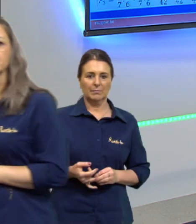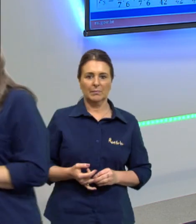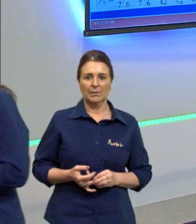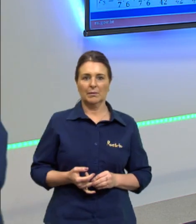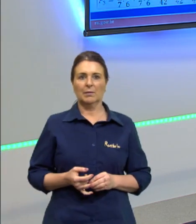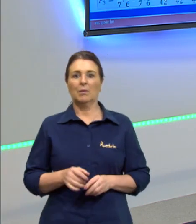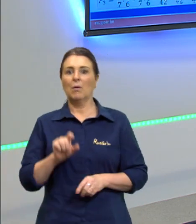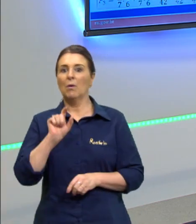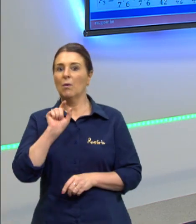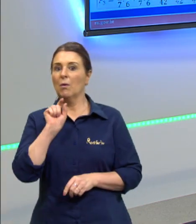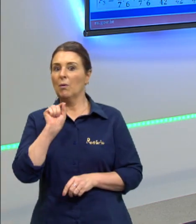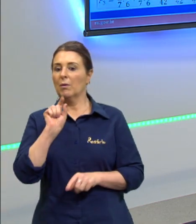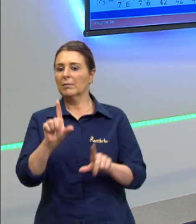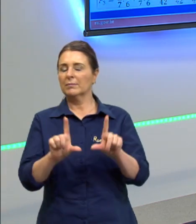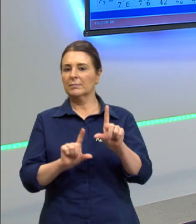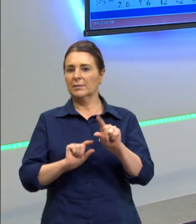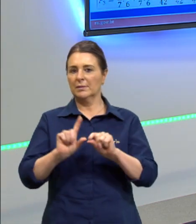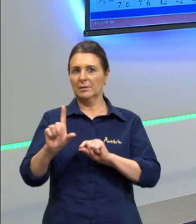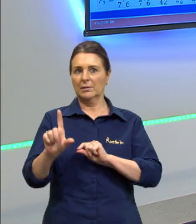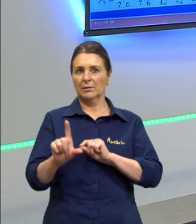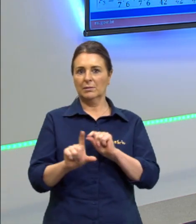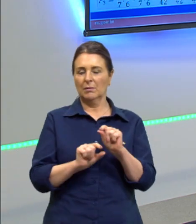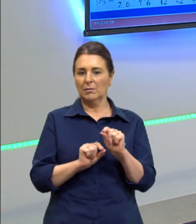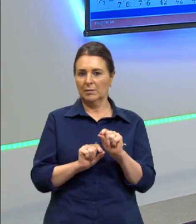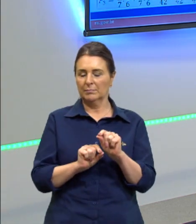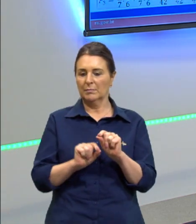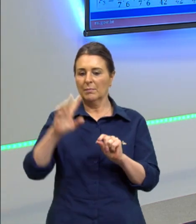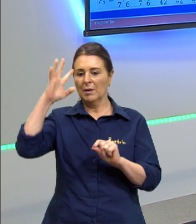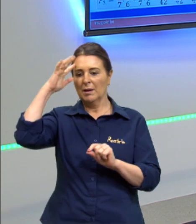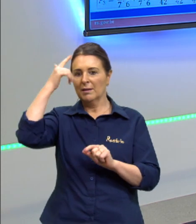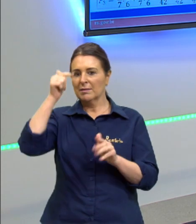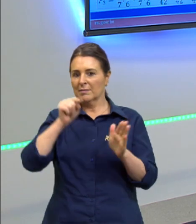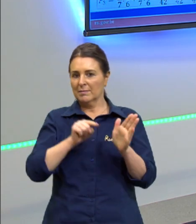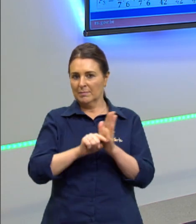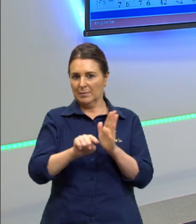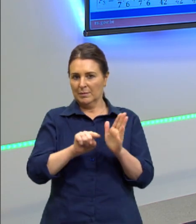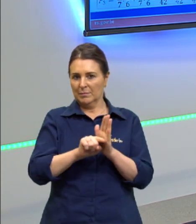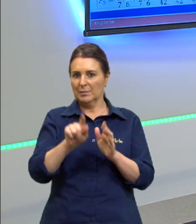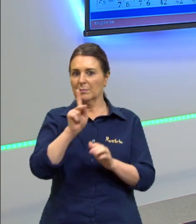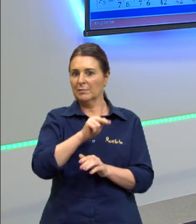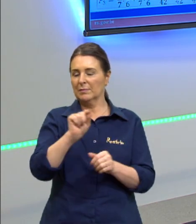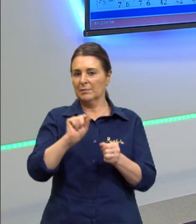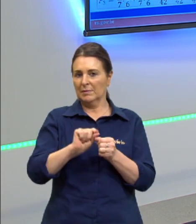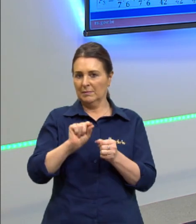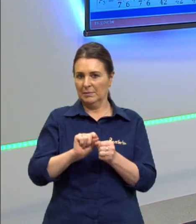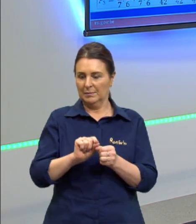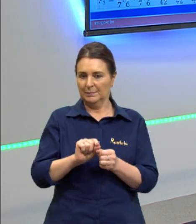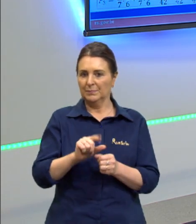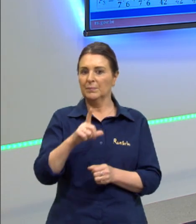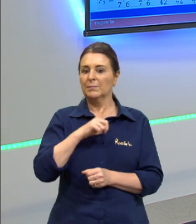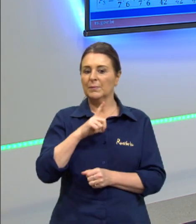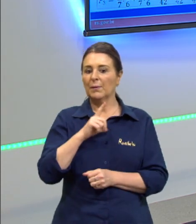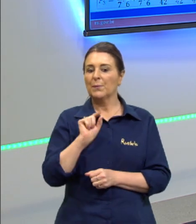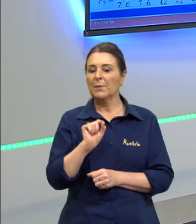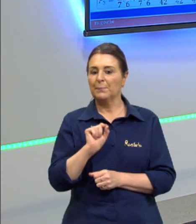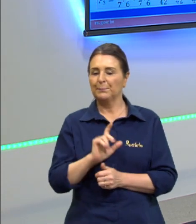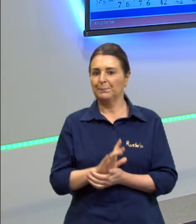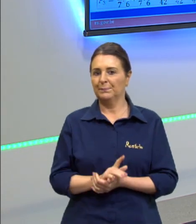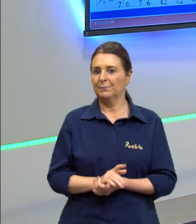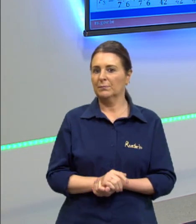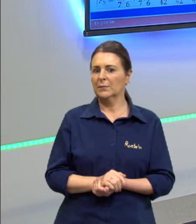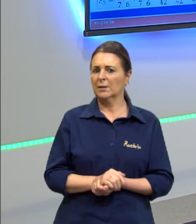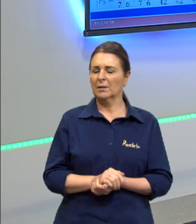que que tem aqui então eu fiz ali para a gente poder resolver essa questão a gente vai ter que ter o que que